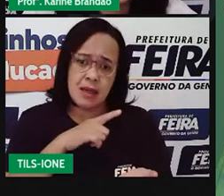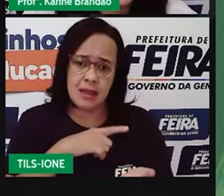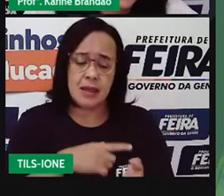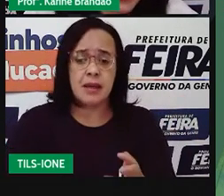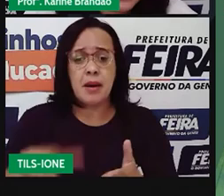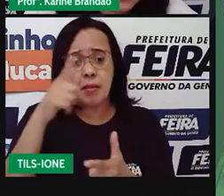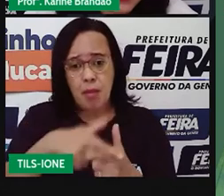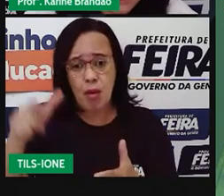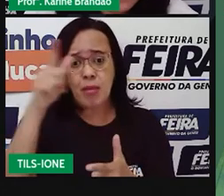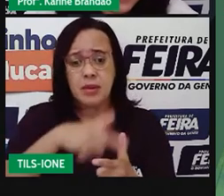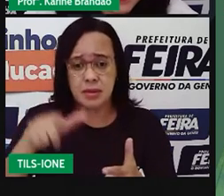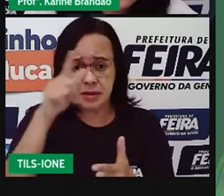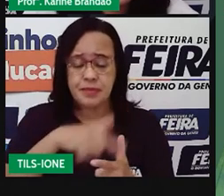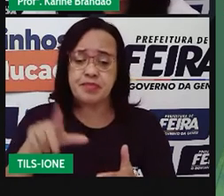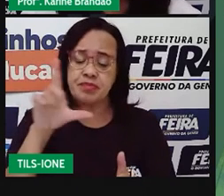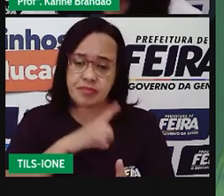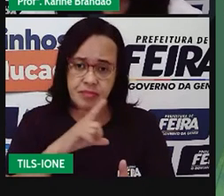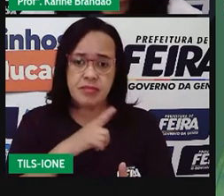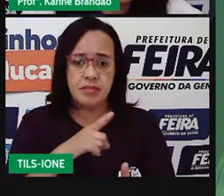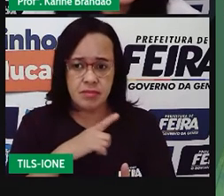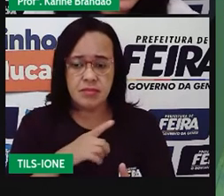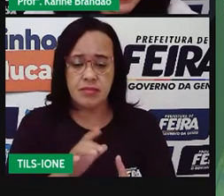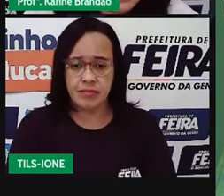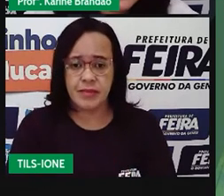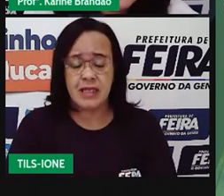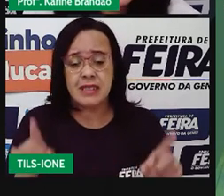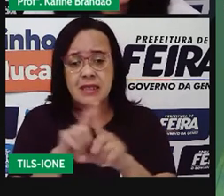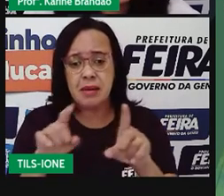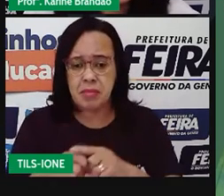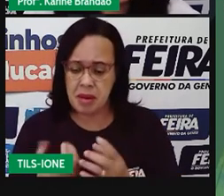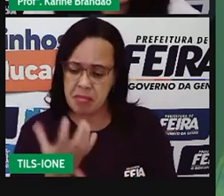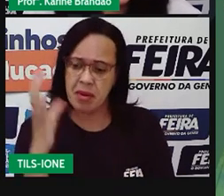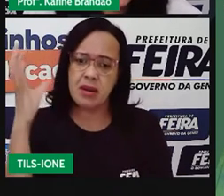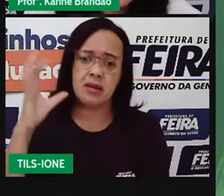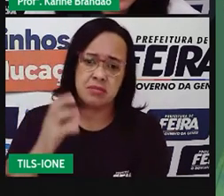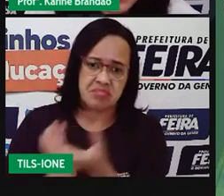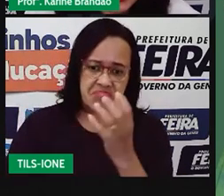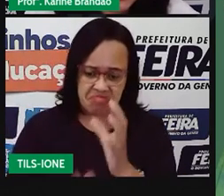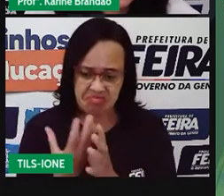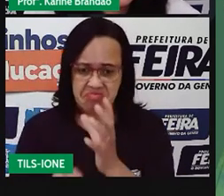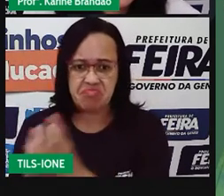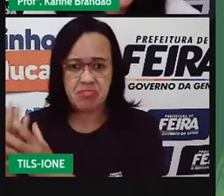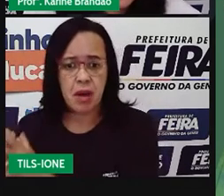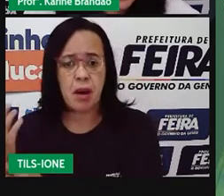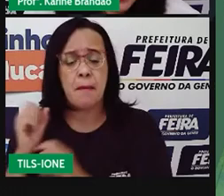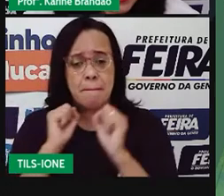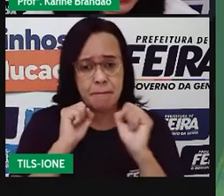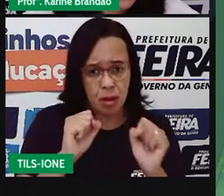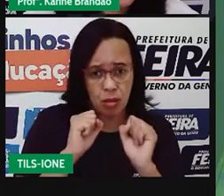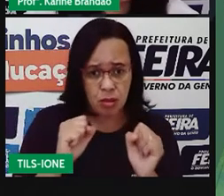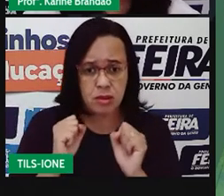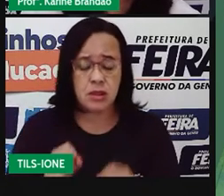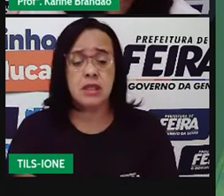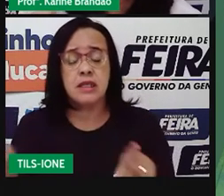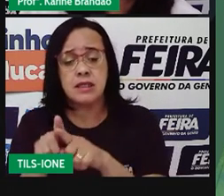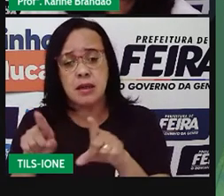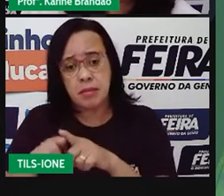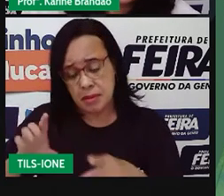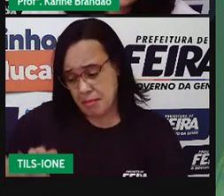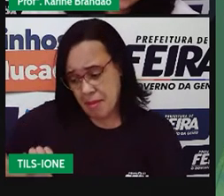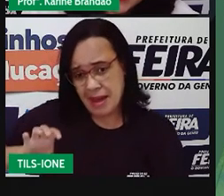de alguns insetos, tá? Bactérias. Então, normalmente, os parasitas, eles vão